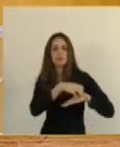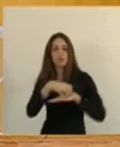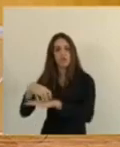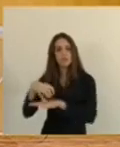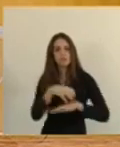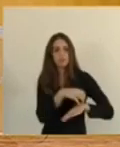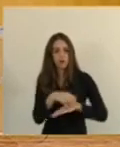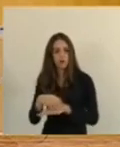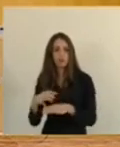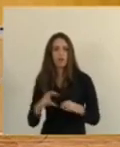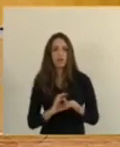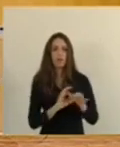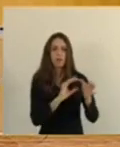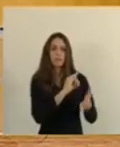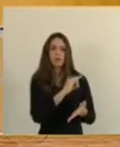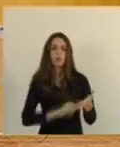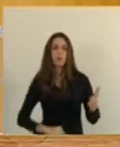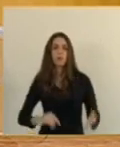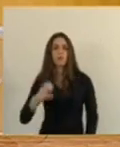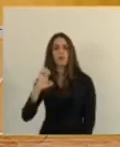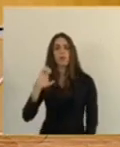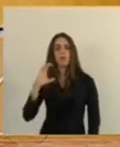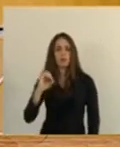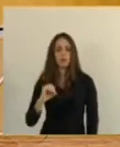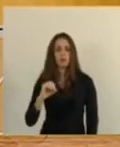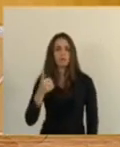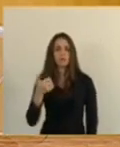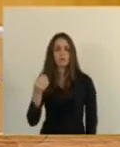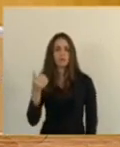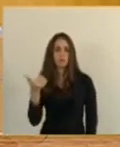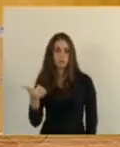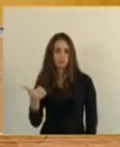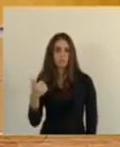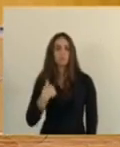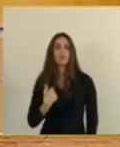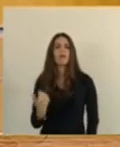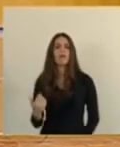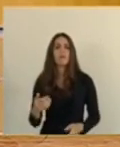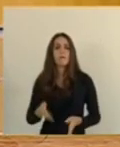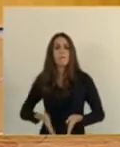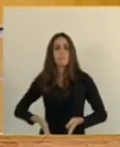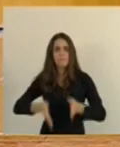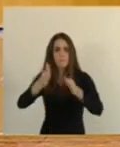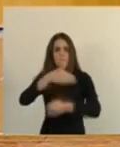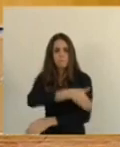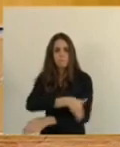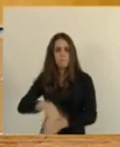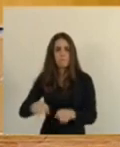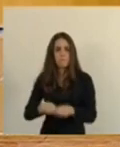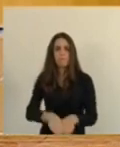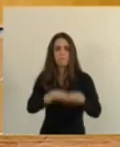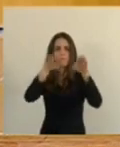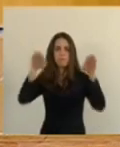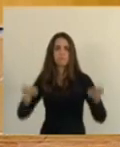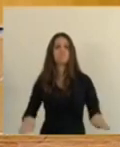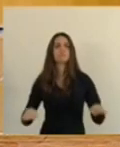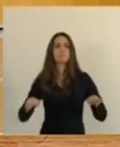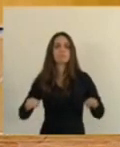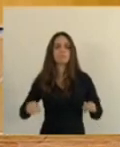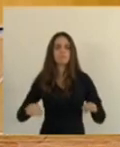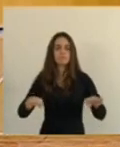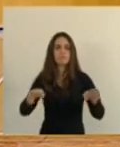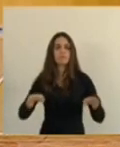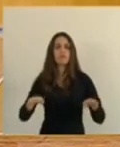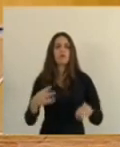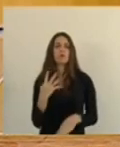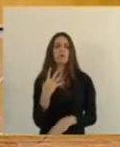a Eco-101, a concessionária Eco-101, que pudesse fazer a duplicação da BR-101 ao longo do trecho de